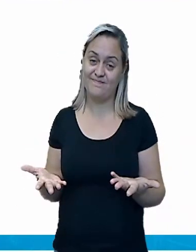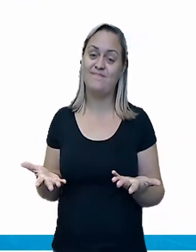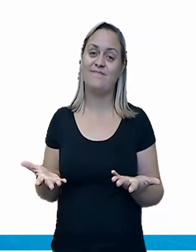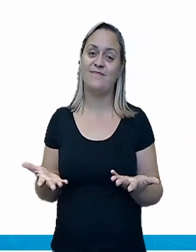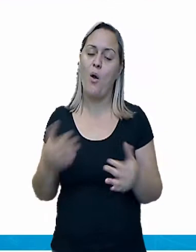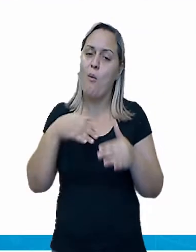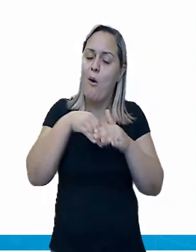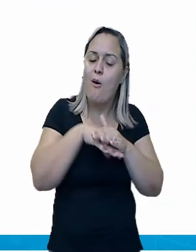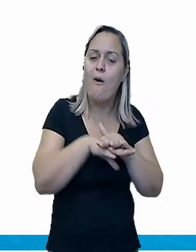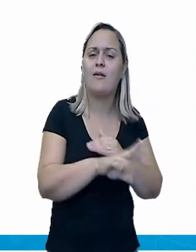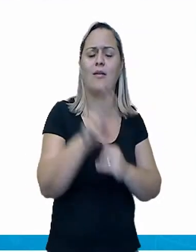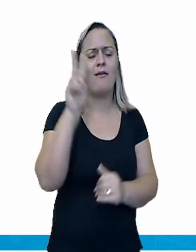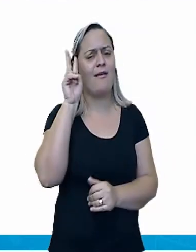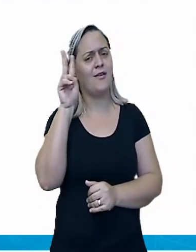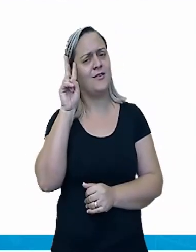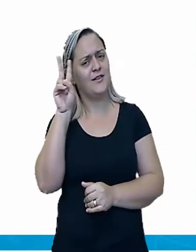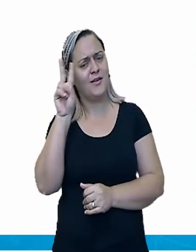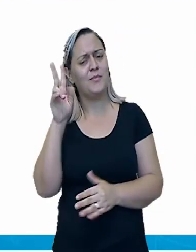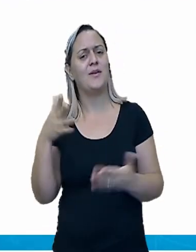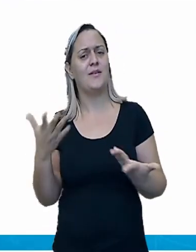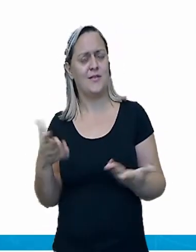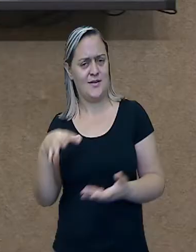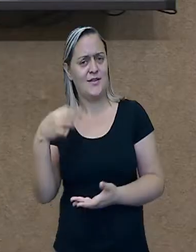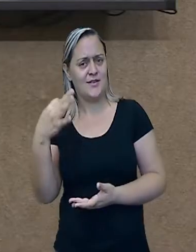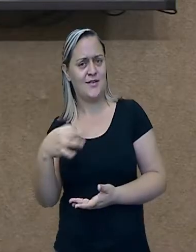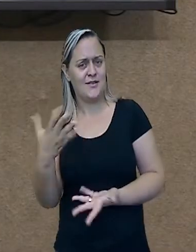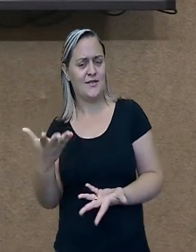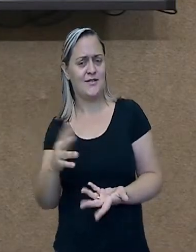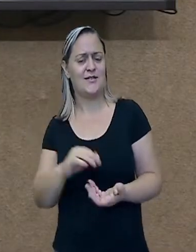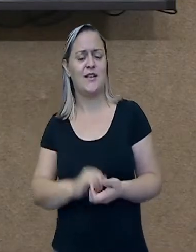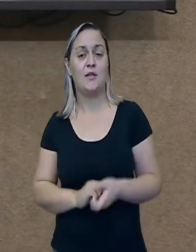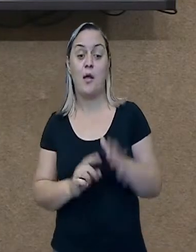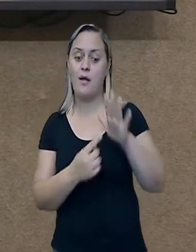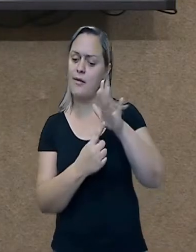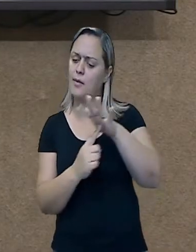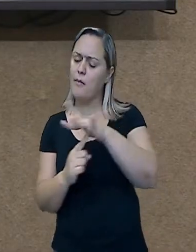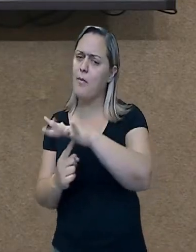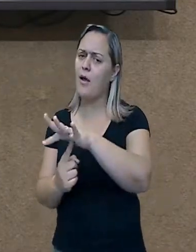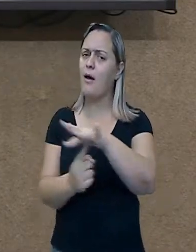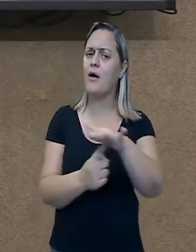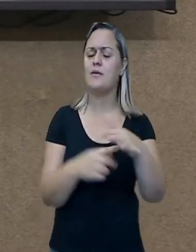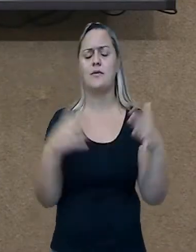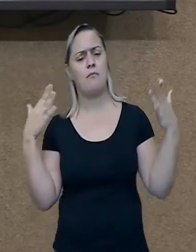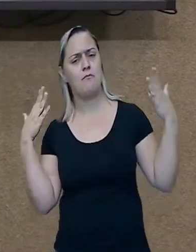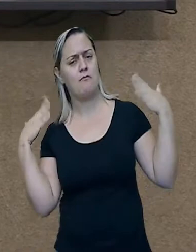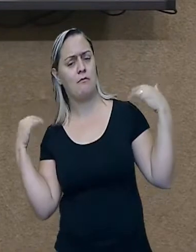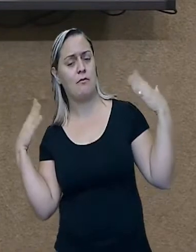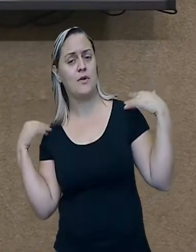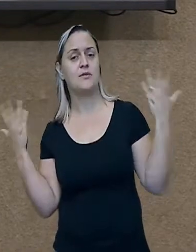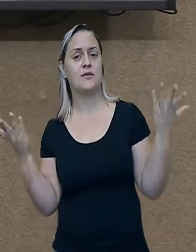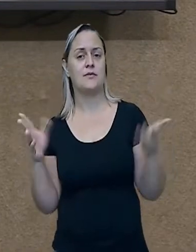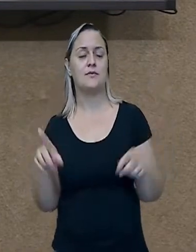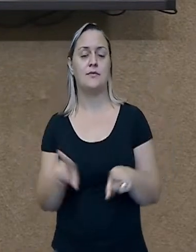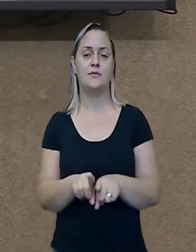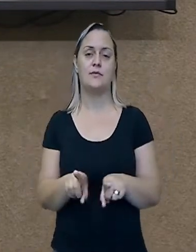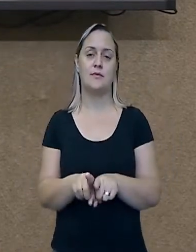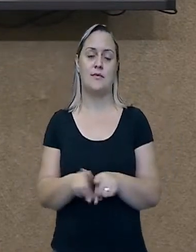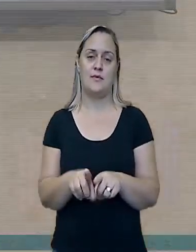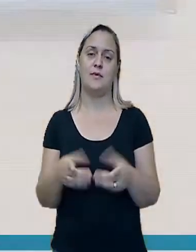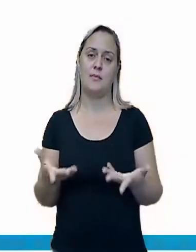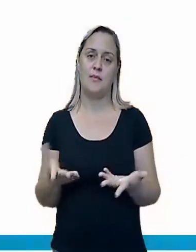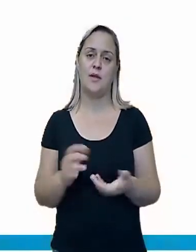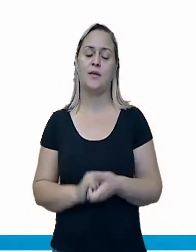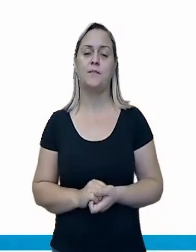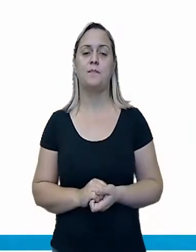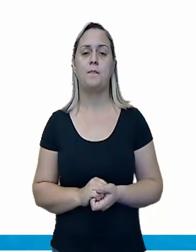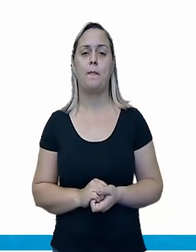Você vai lá e tira uma foto, tira do seu irmãozinho, da praça. Então, ela ganhou o mundo através das